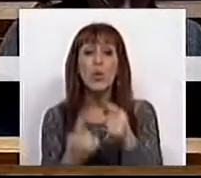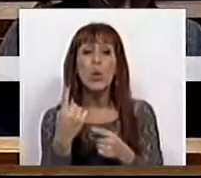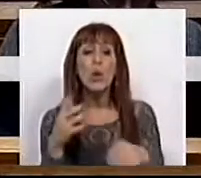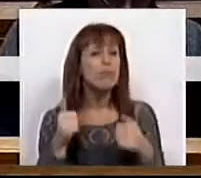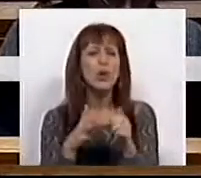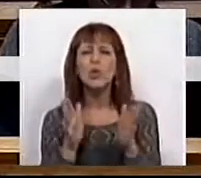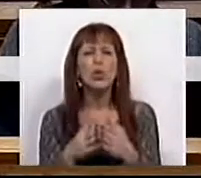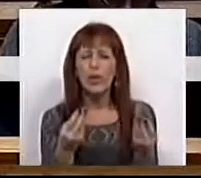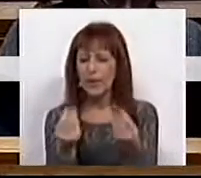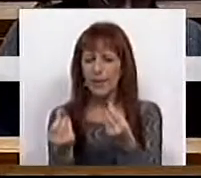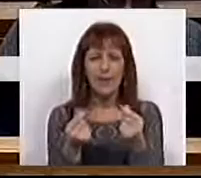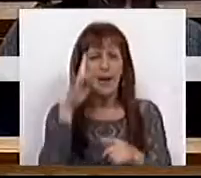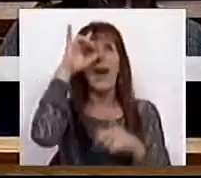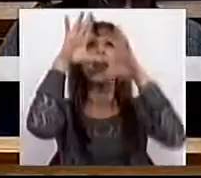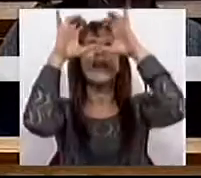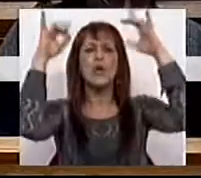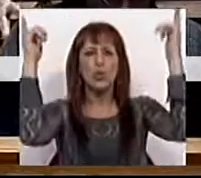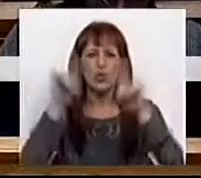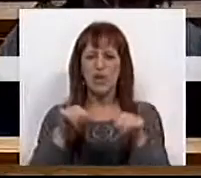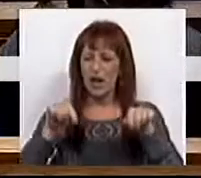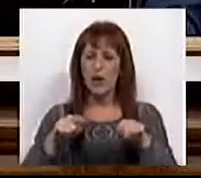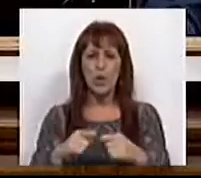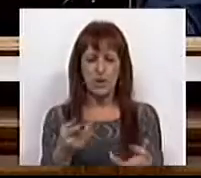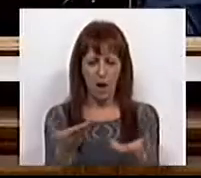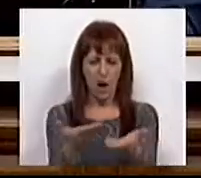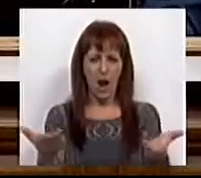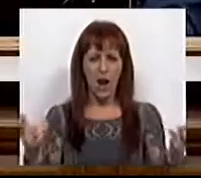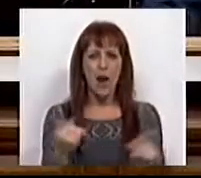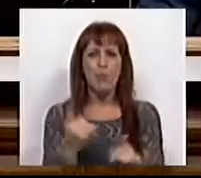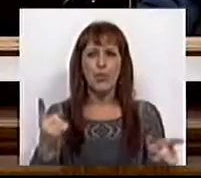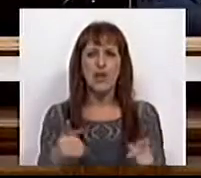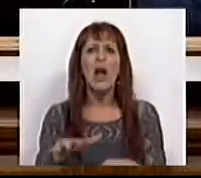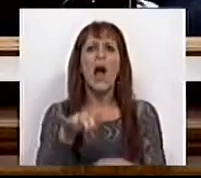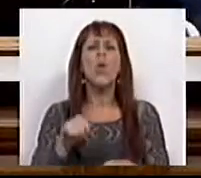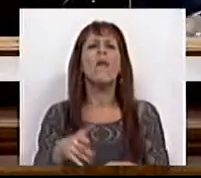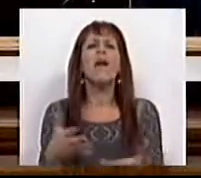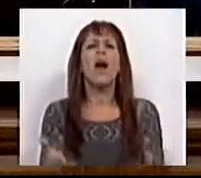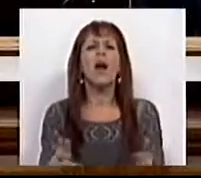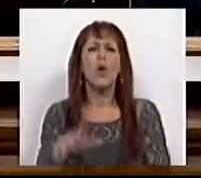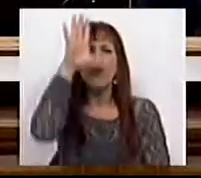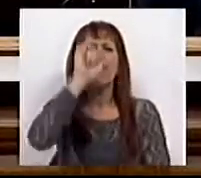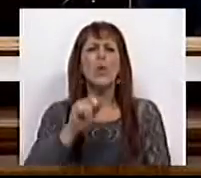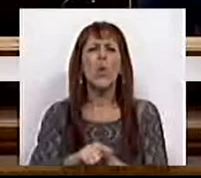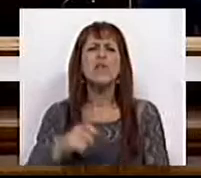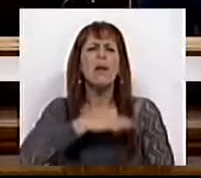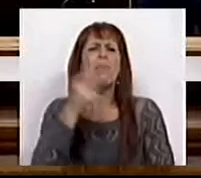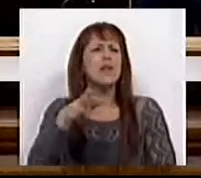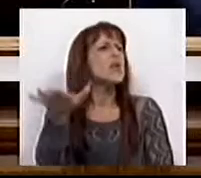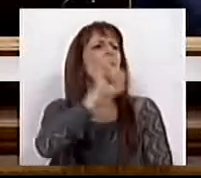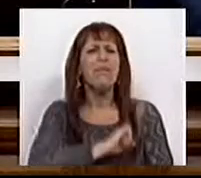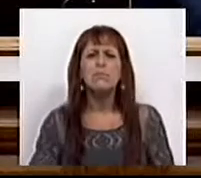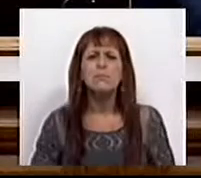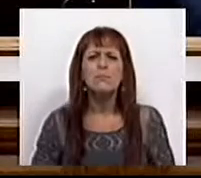a toda esta ideologia que aqui se instala, porque onde é que para o Ministro das Pensões?